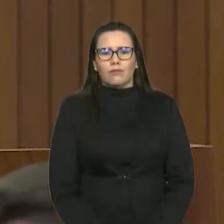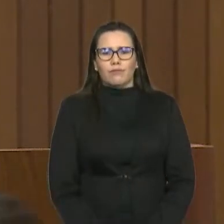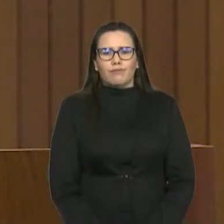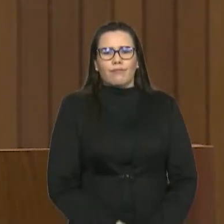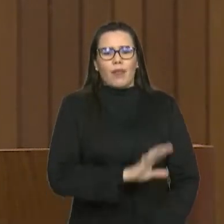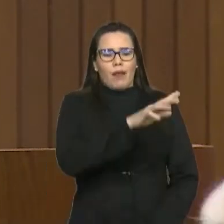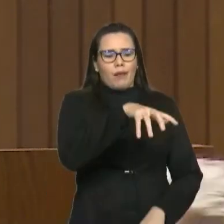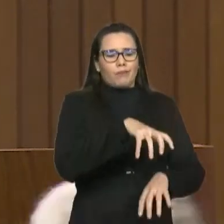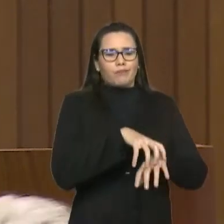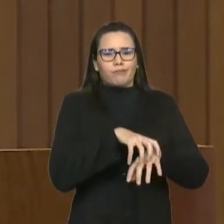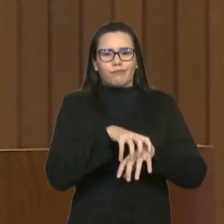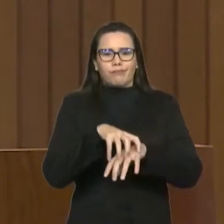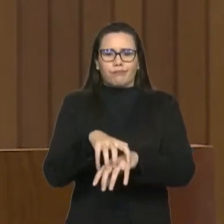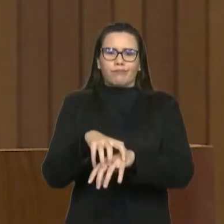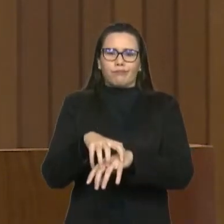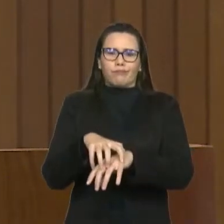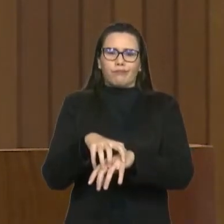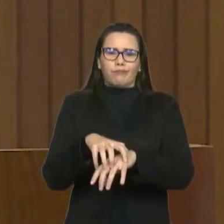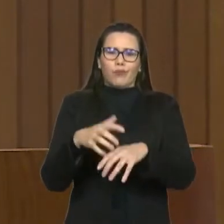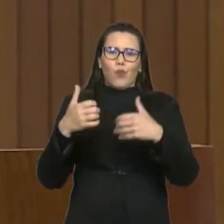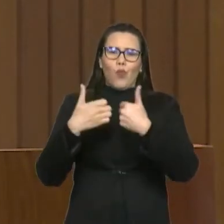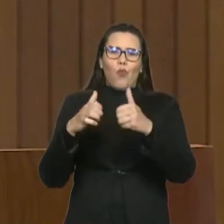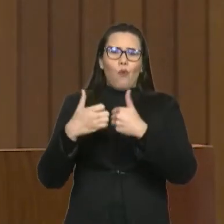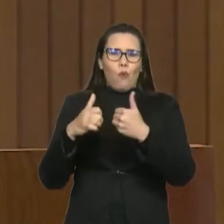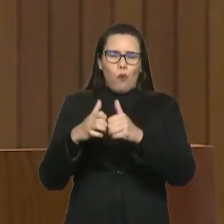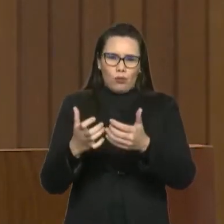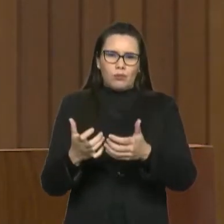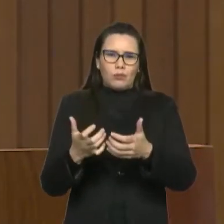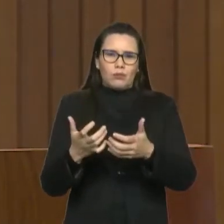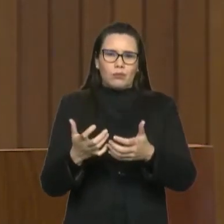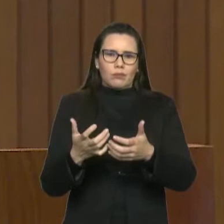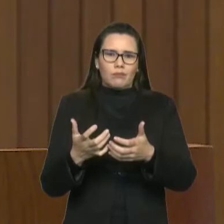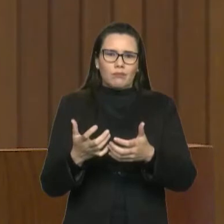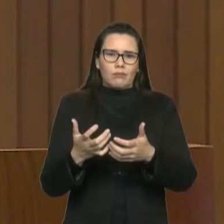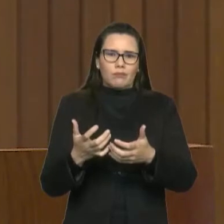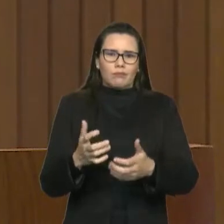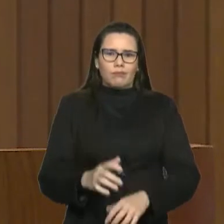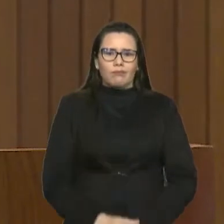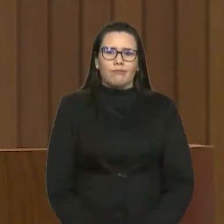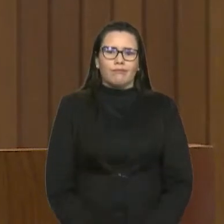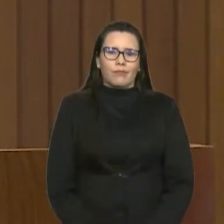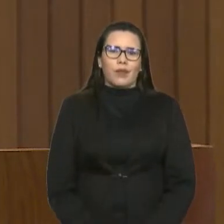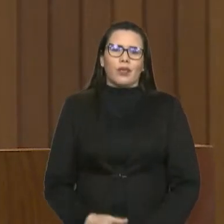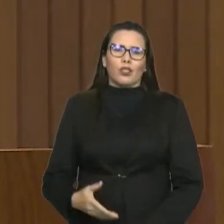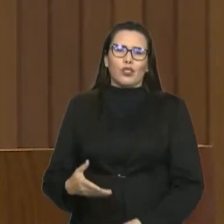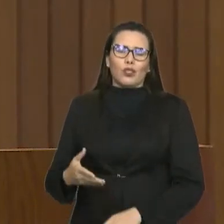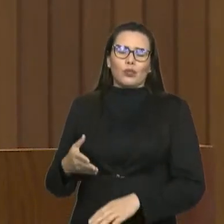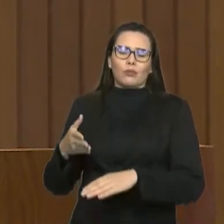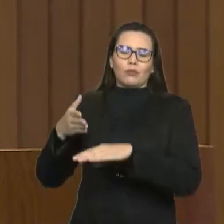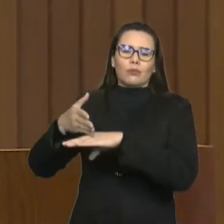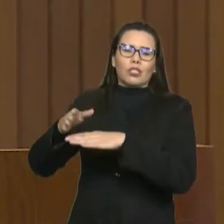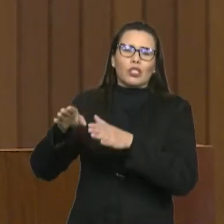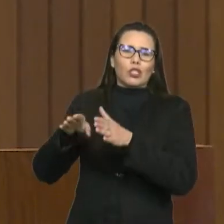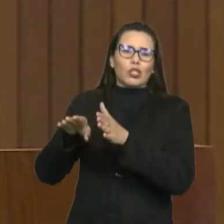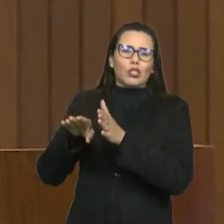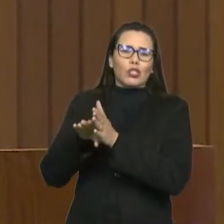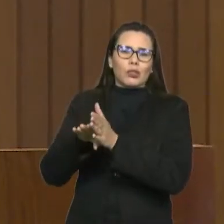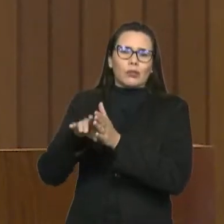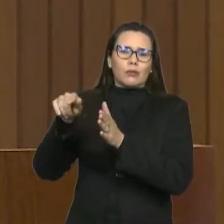Será que é possível fazer esse traslado, esse transporte, para ter acesso a esse tratamento? Infelizmente, o nós